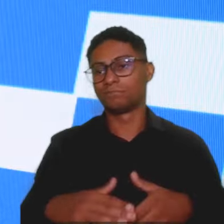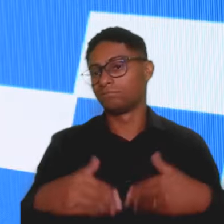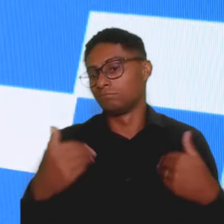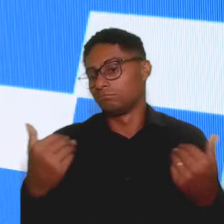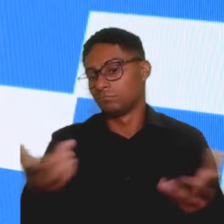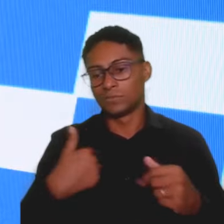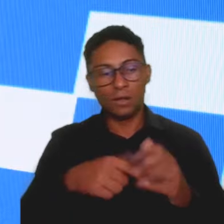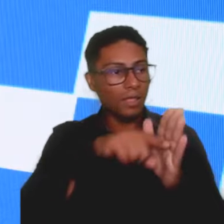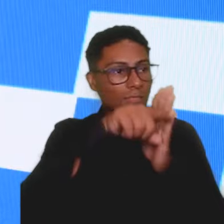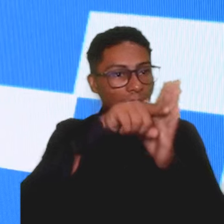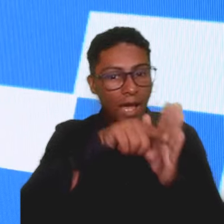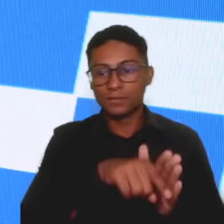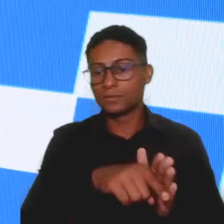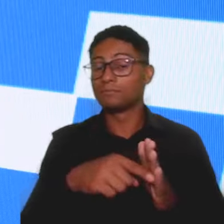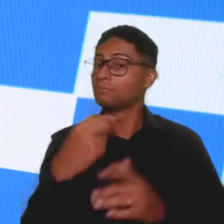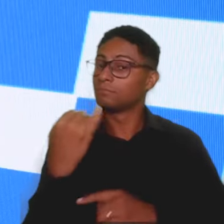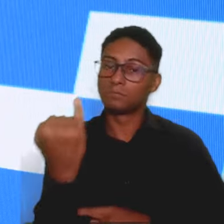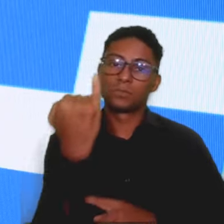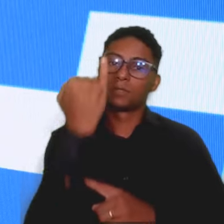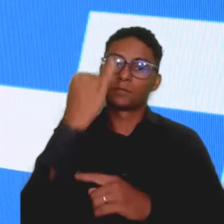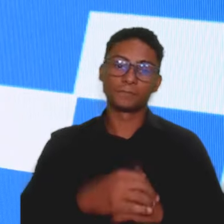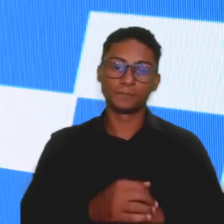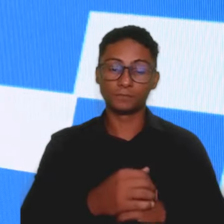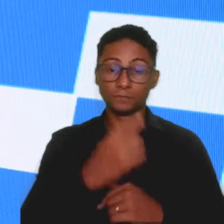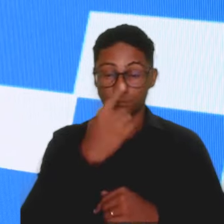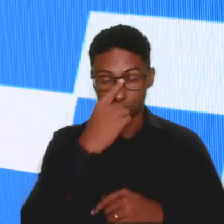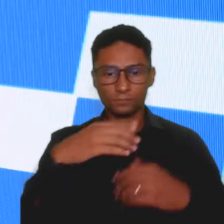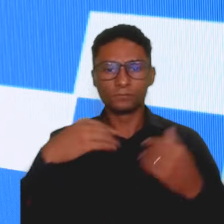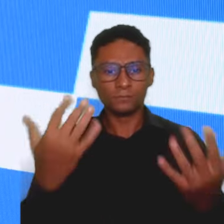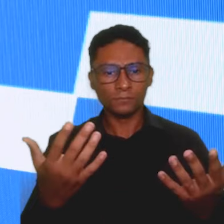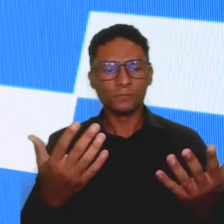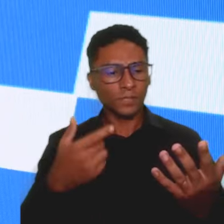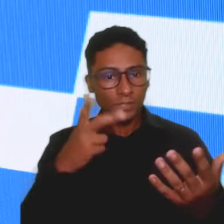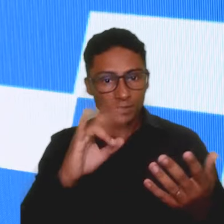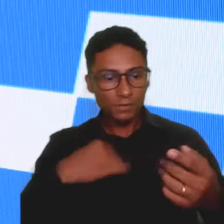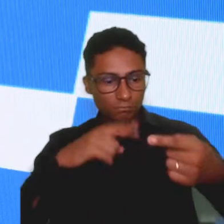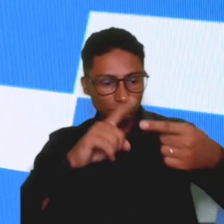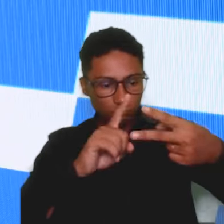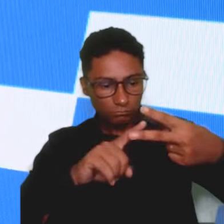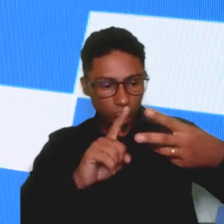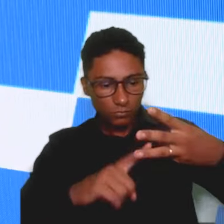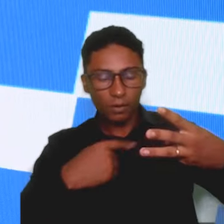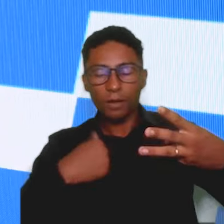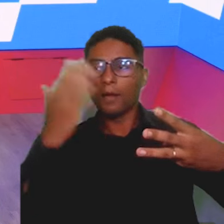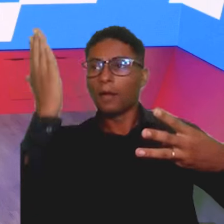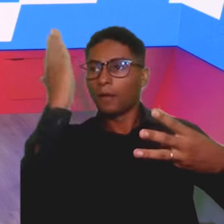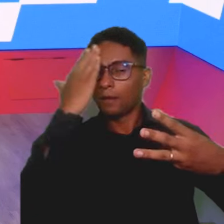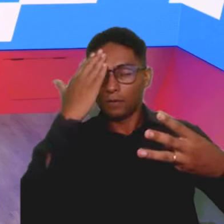Então, a análise é importante para isso. Então, a partir do momento que eu mensuro, eu consigo ter uma análise